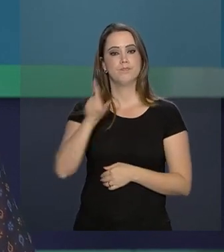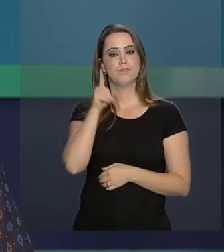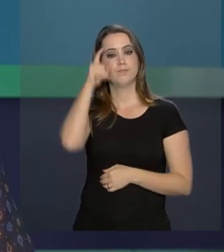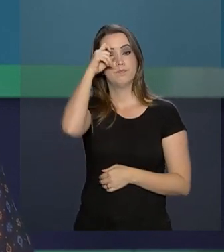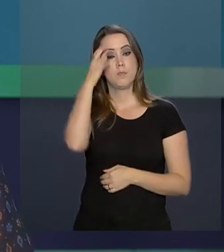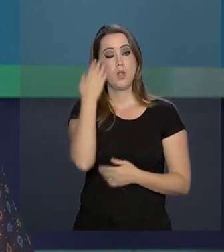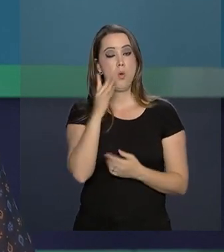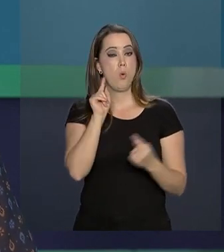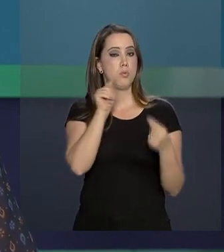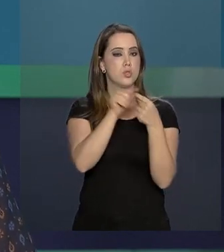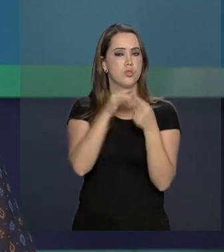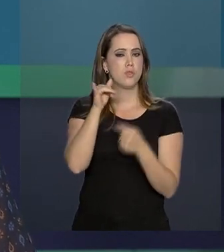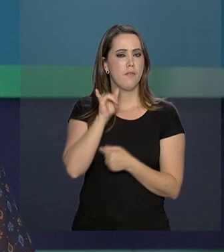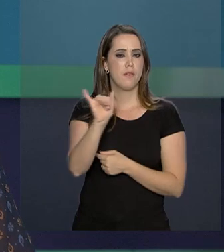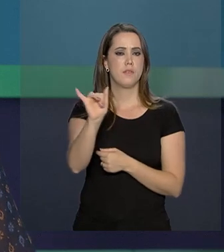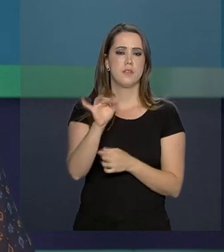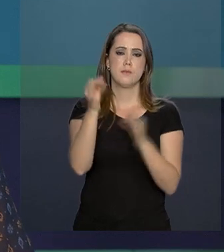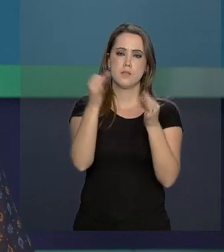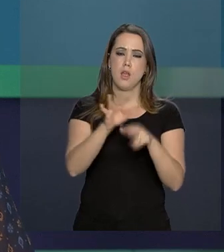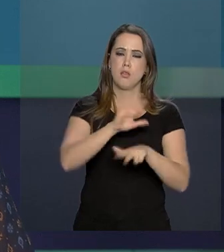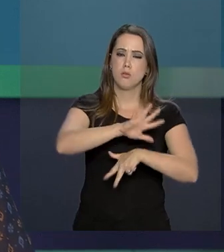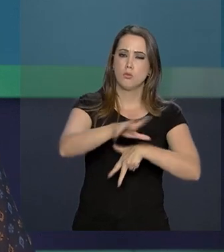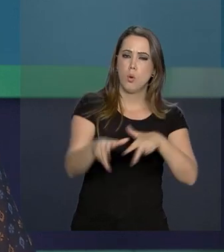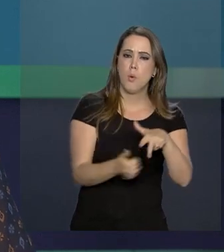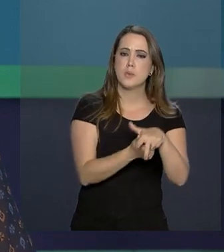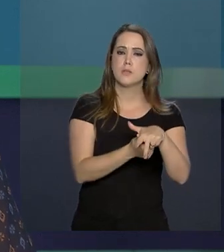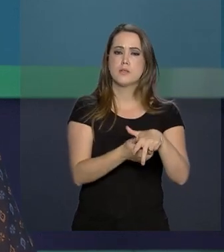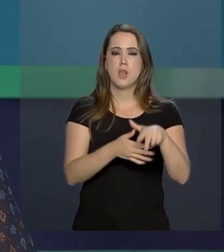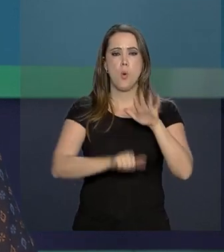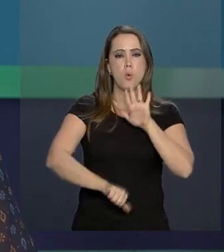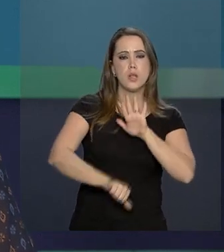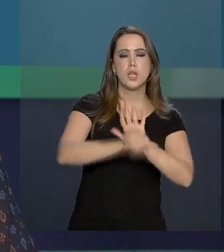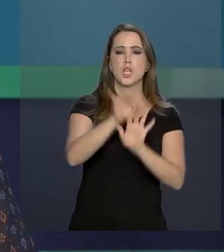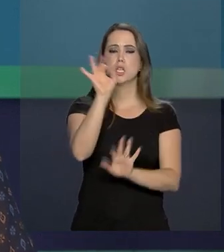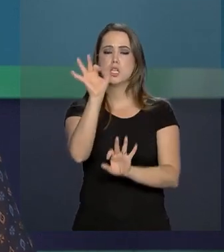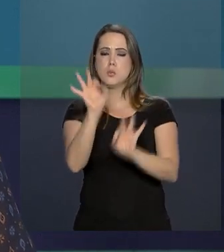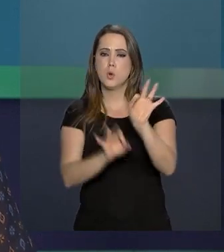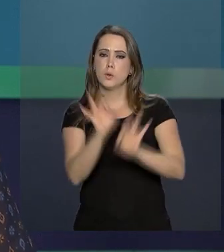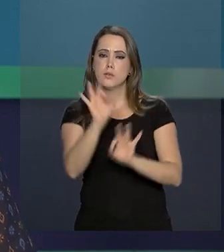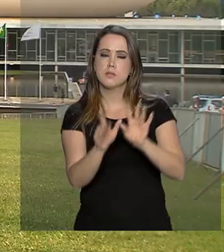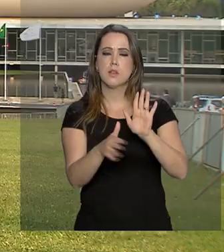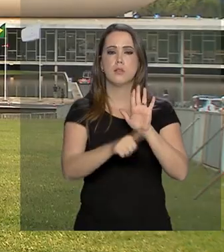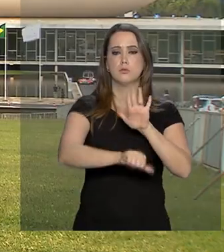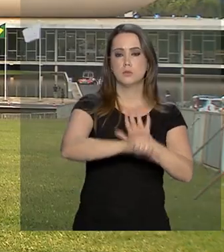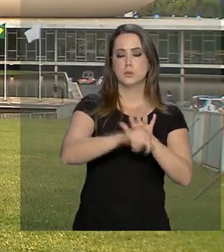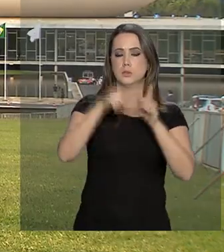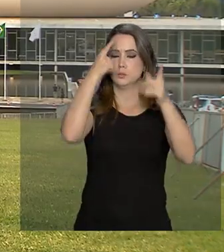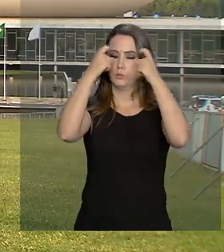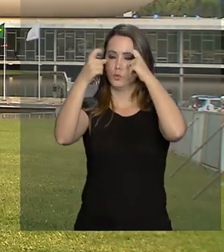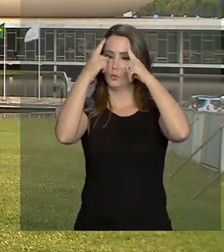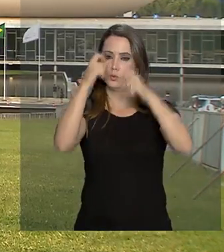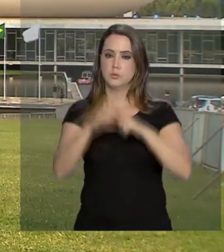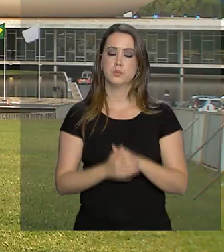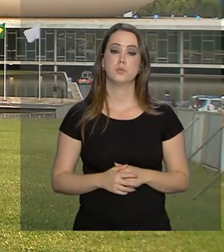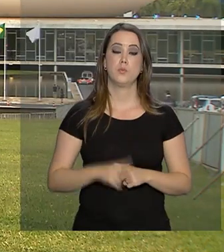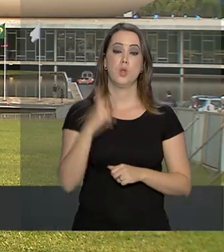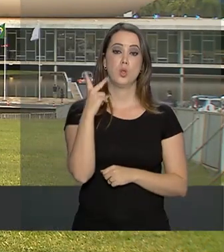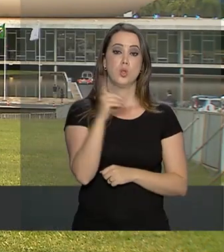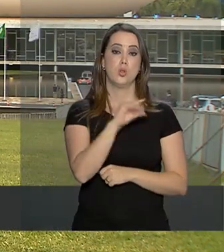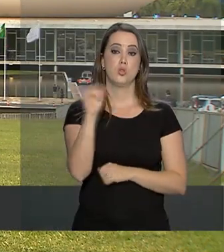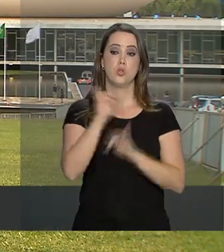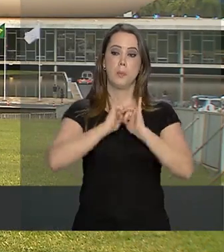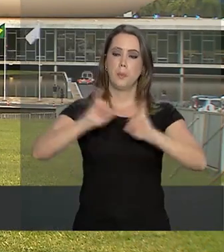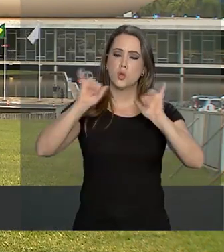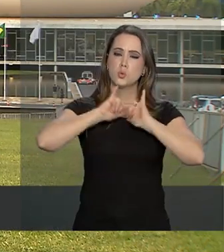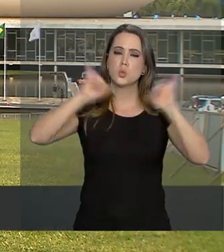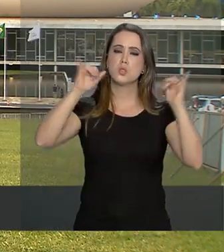forma mais efetiva a corrupção, crimes violentos e o crime organizado. Dois dias após anunciar